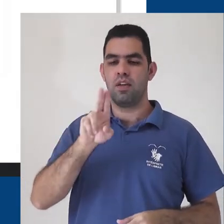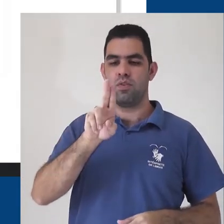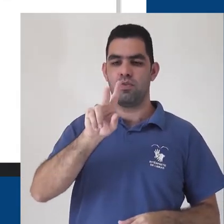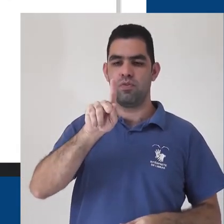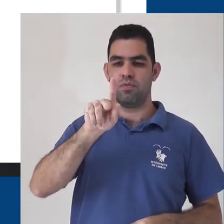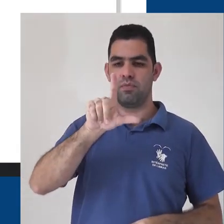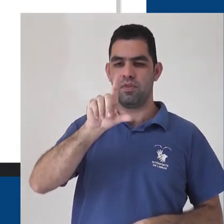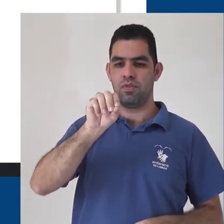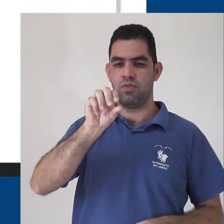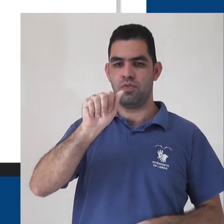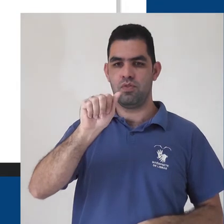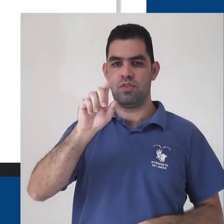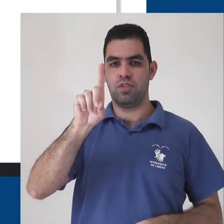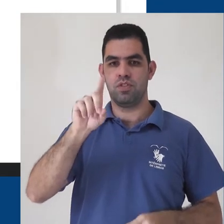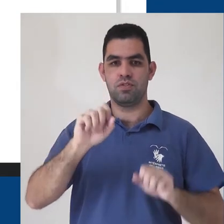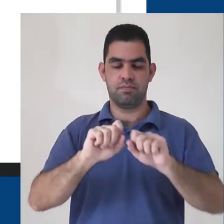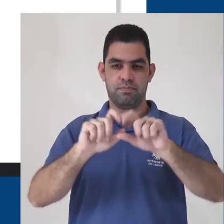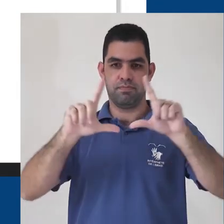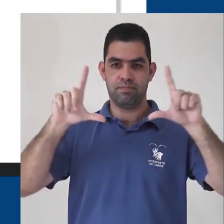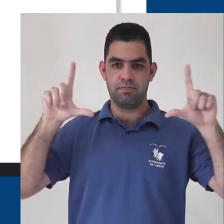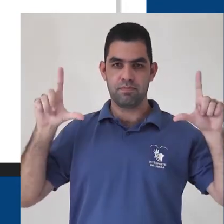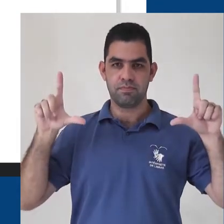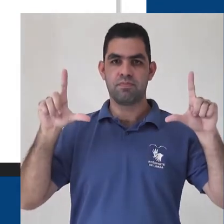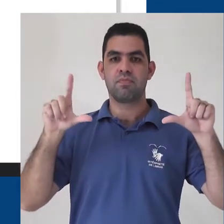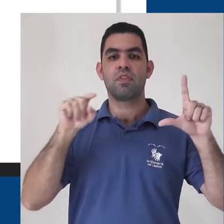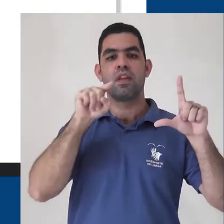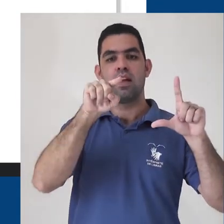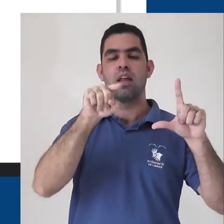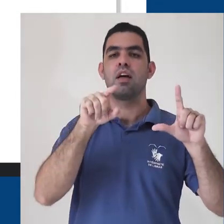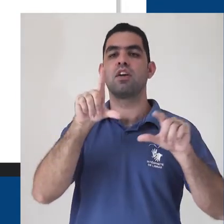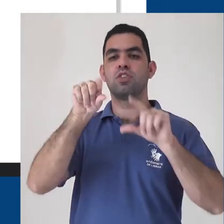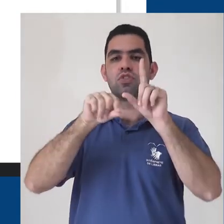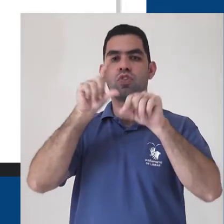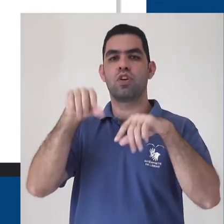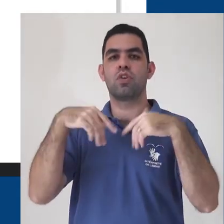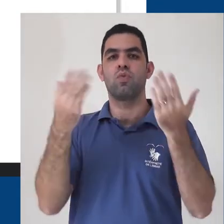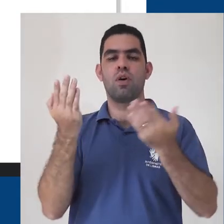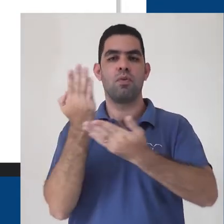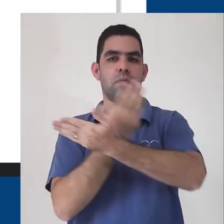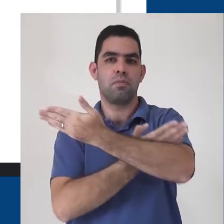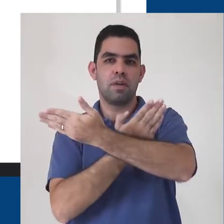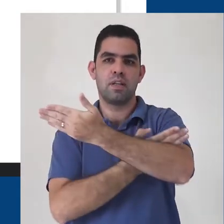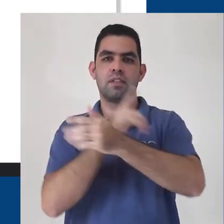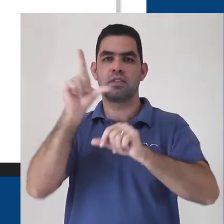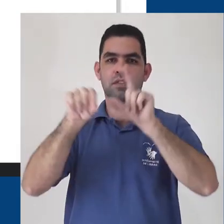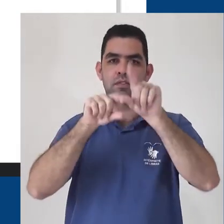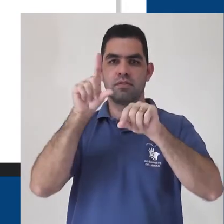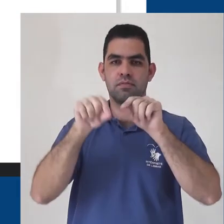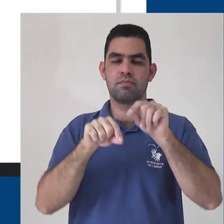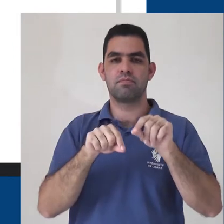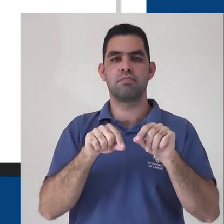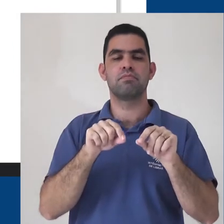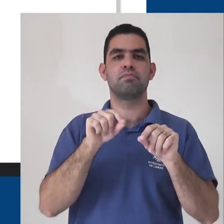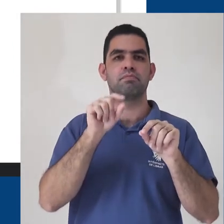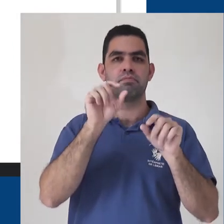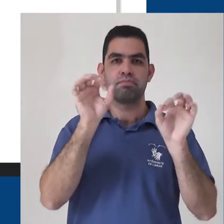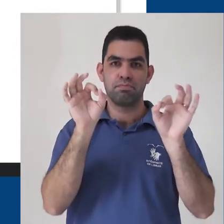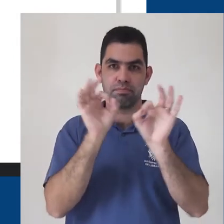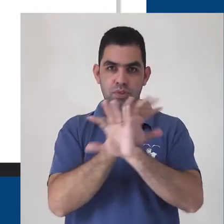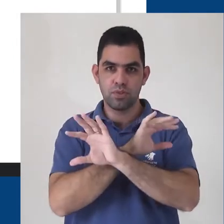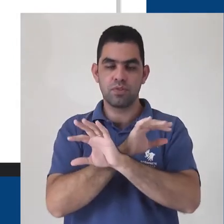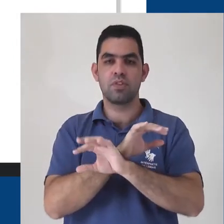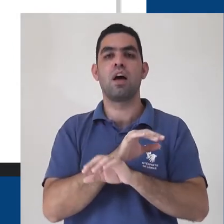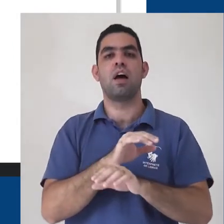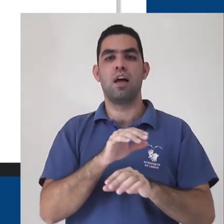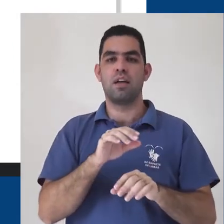Ele vai abrir uma janela onde você poderá escolher de qual pasta você vai pegar os itens que deseja. Selecione os arquivos que você quer.